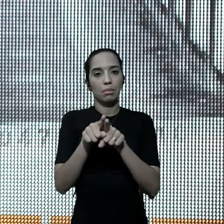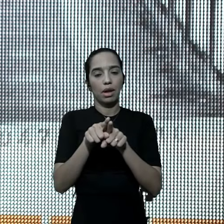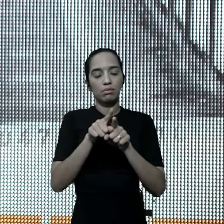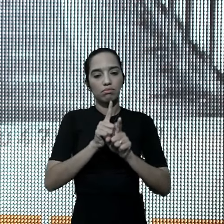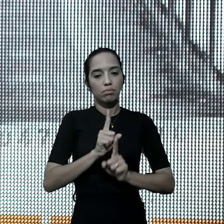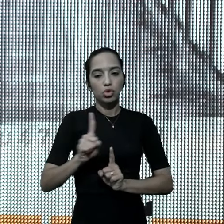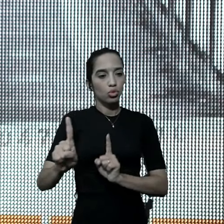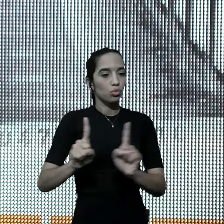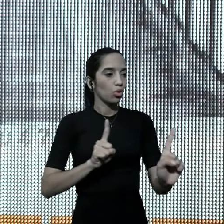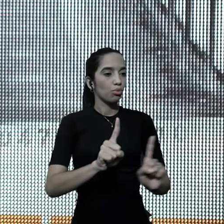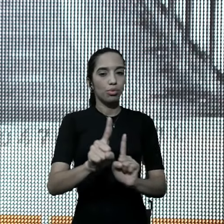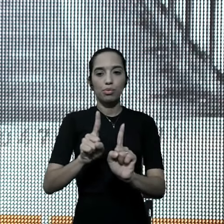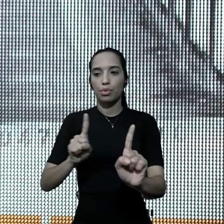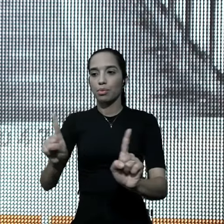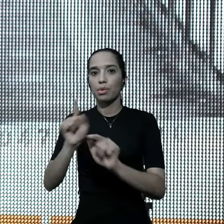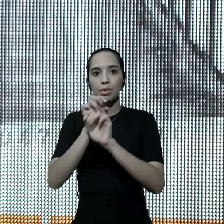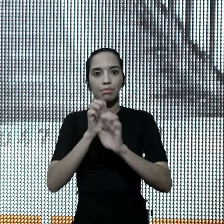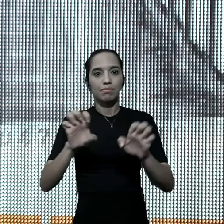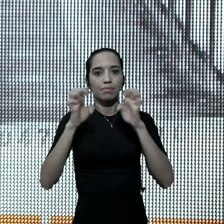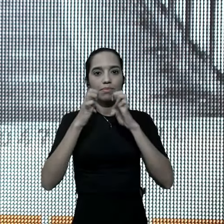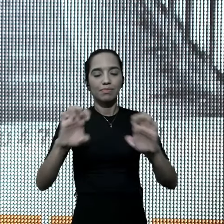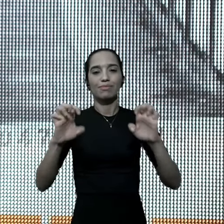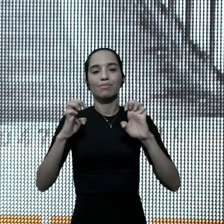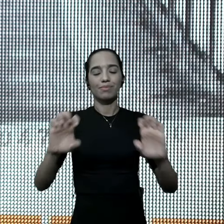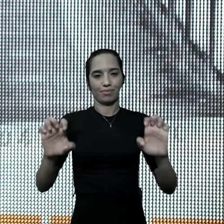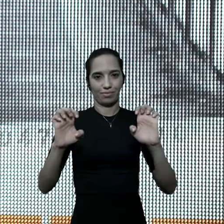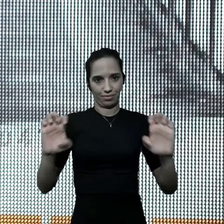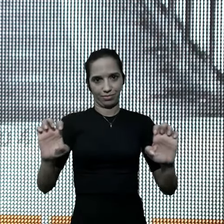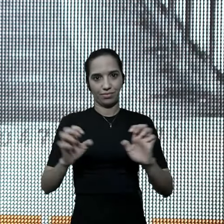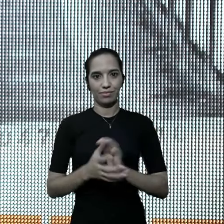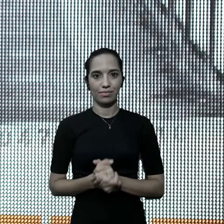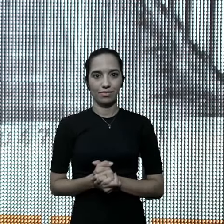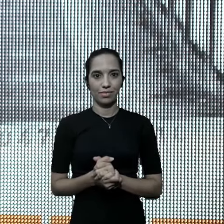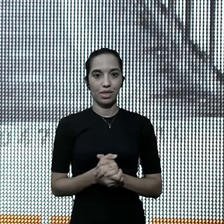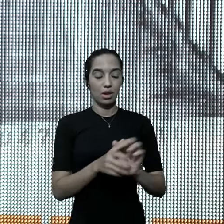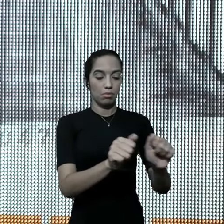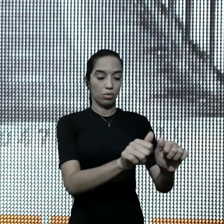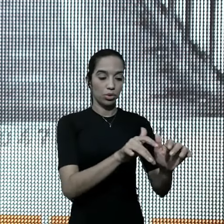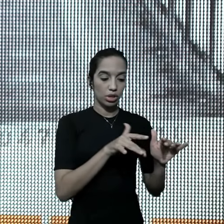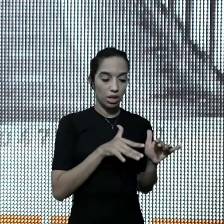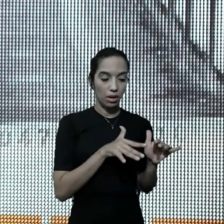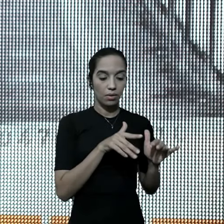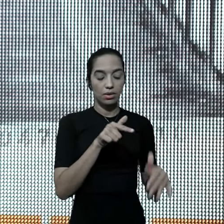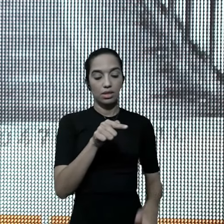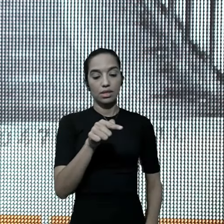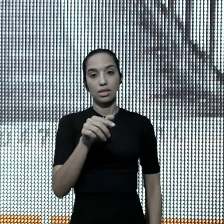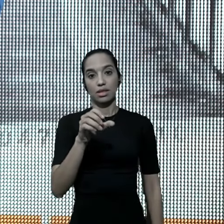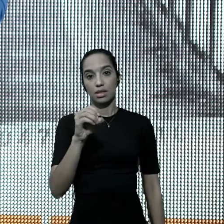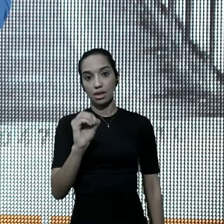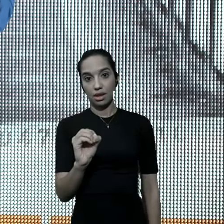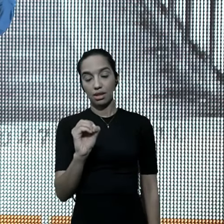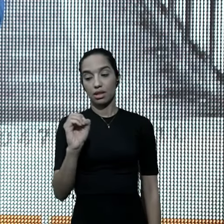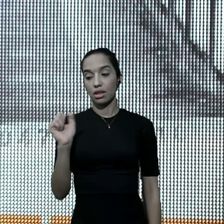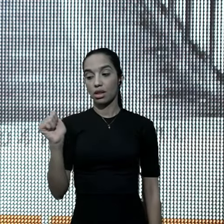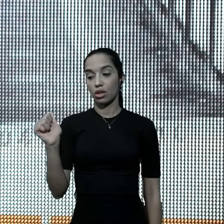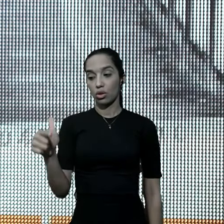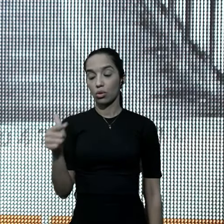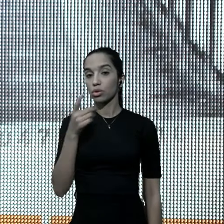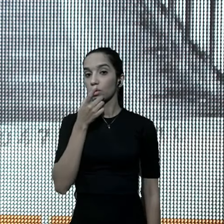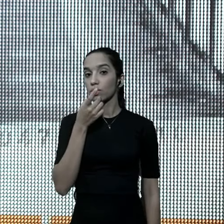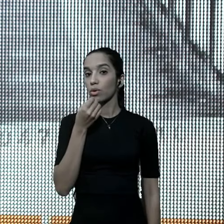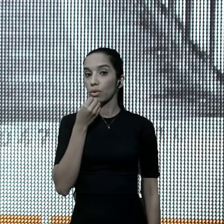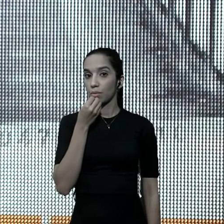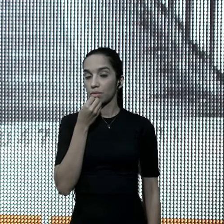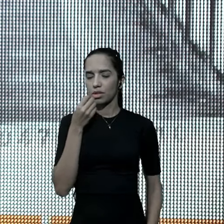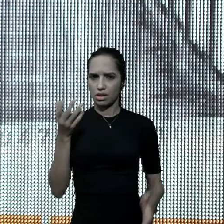anunciar, o Evangelho, multidão, setenta, doze homens, que agora,